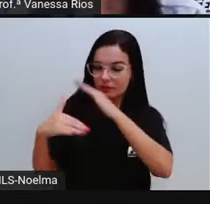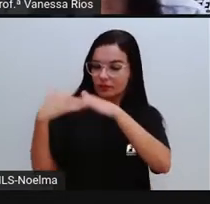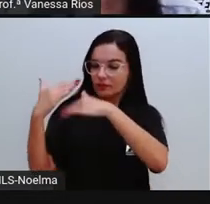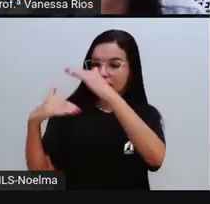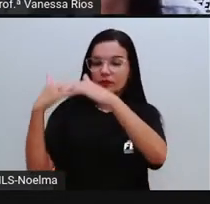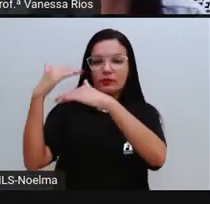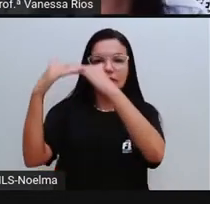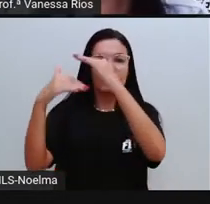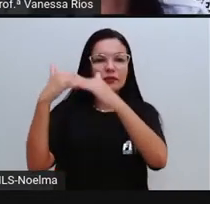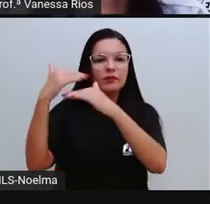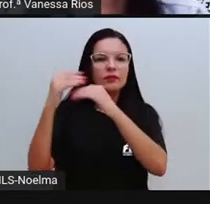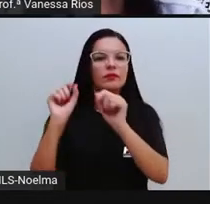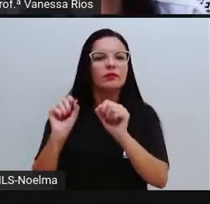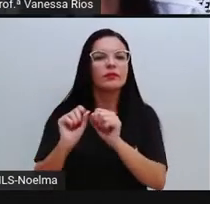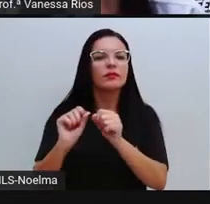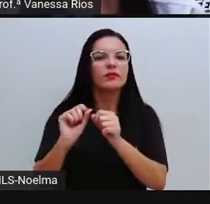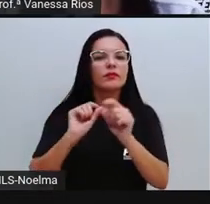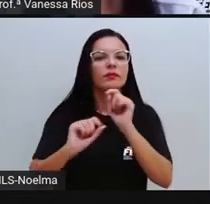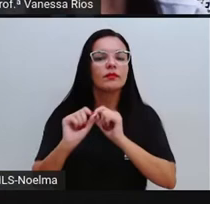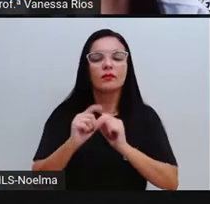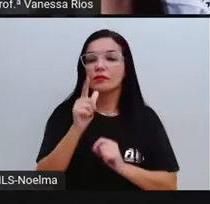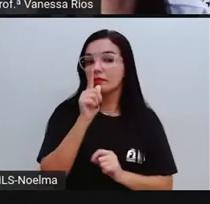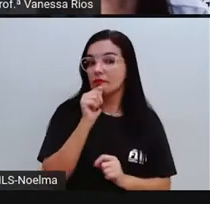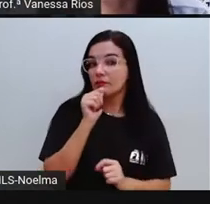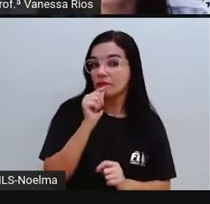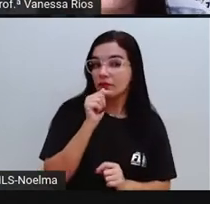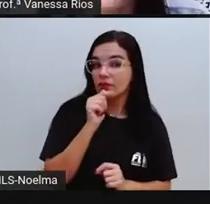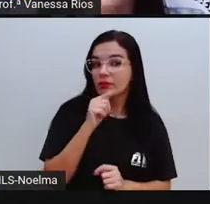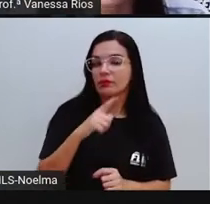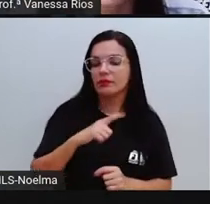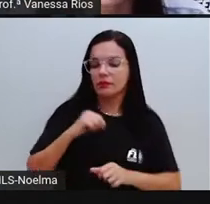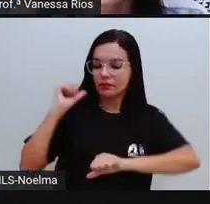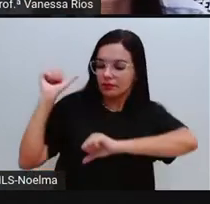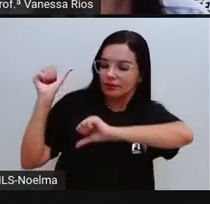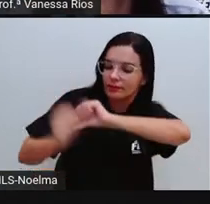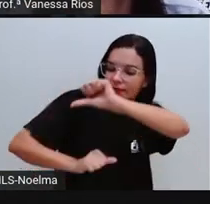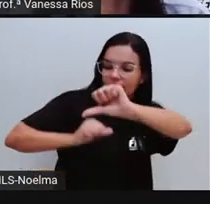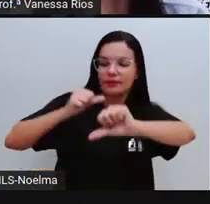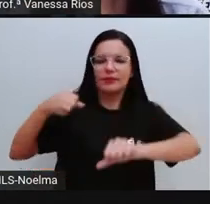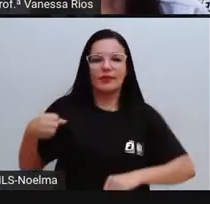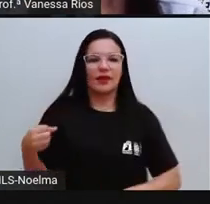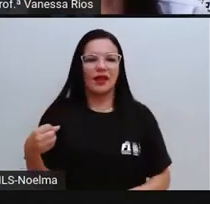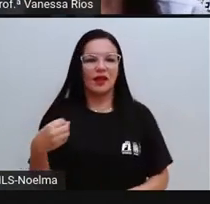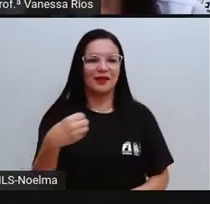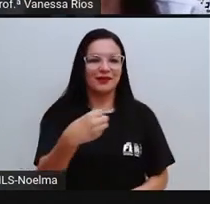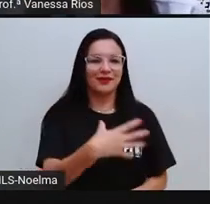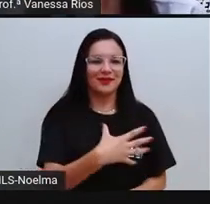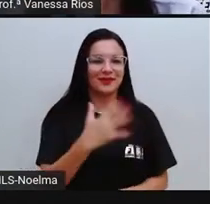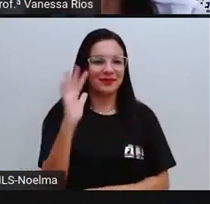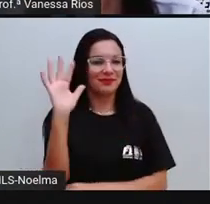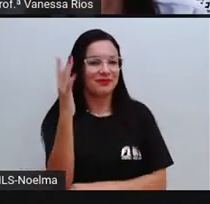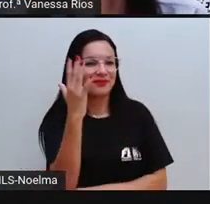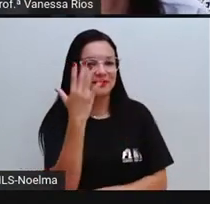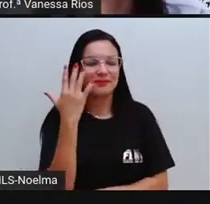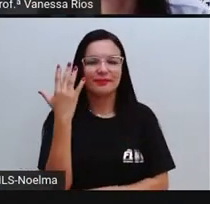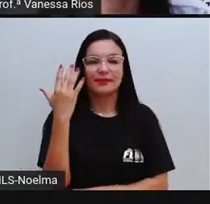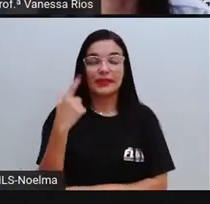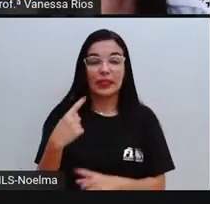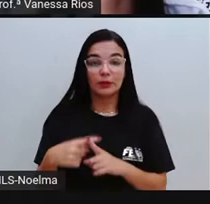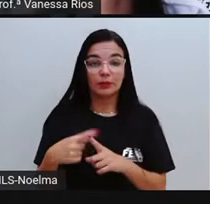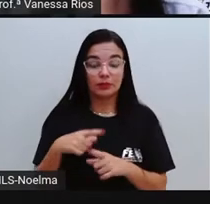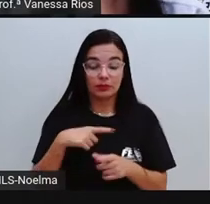que a água, um elemento natural, se renove na natureza, não só a evaporação da água nos